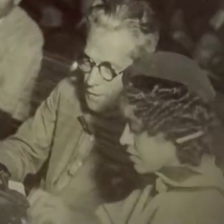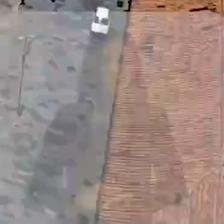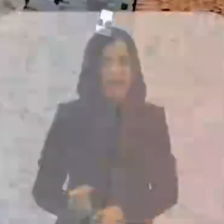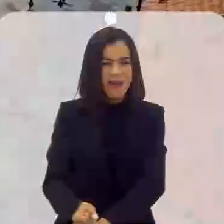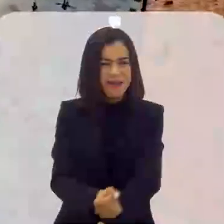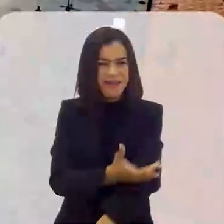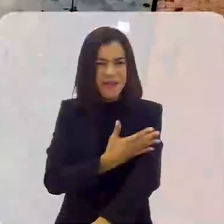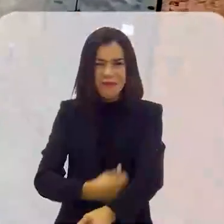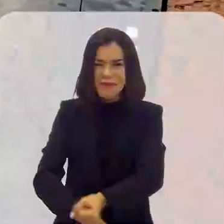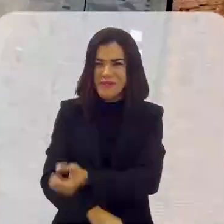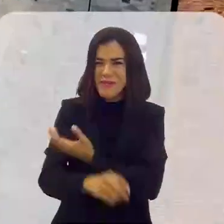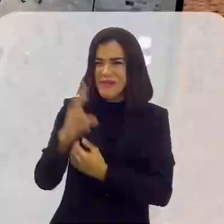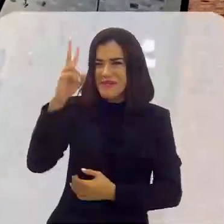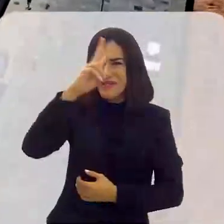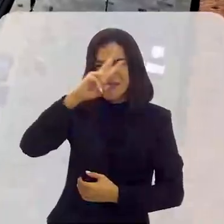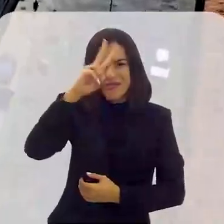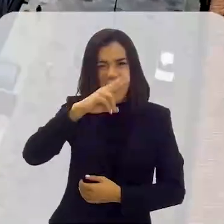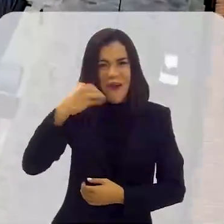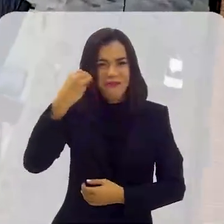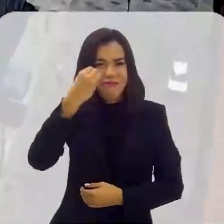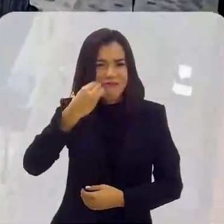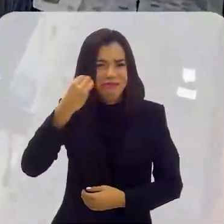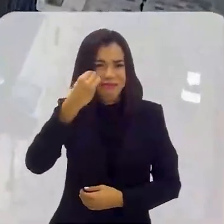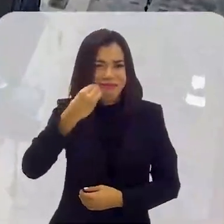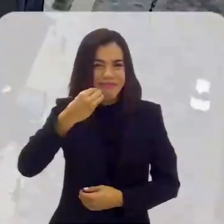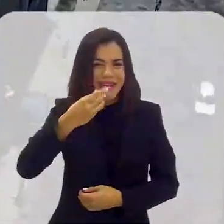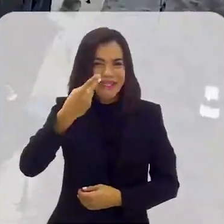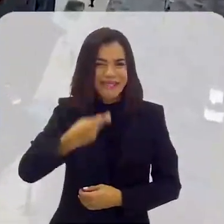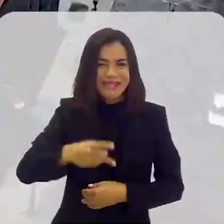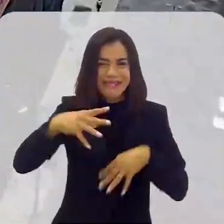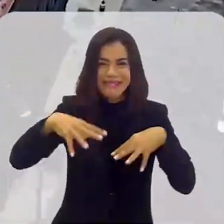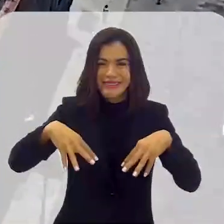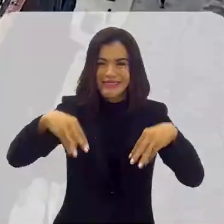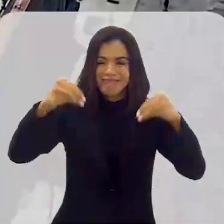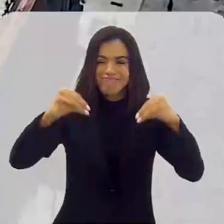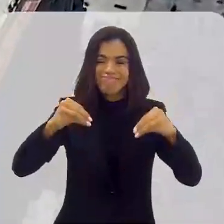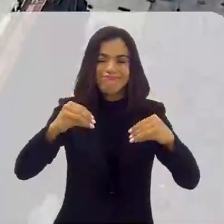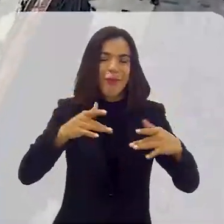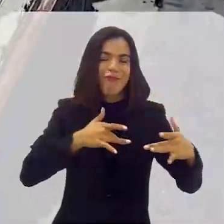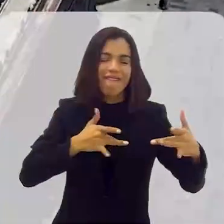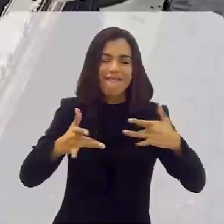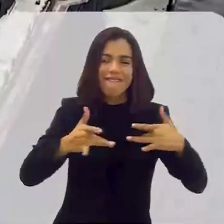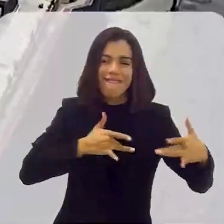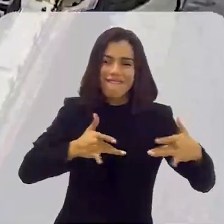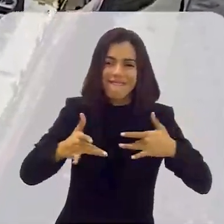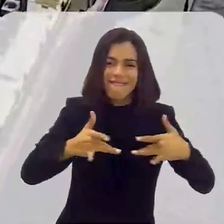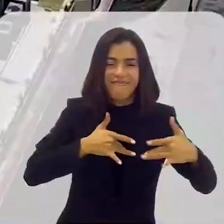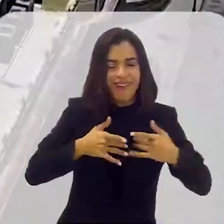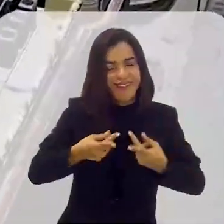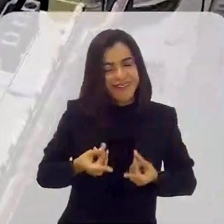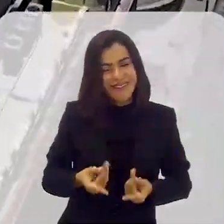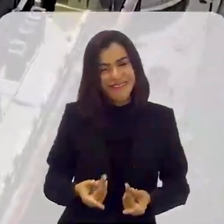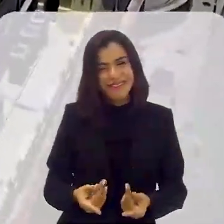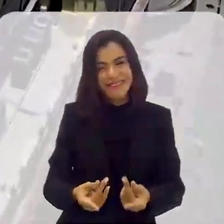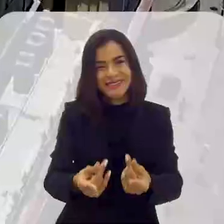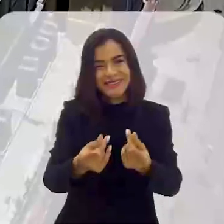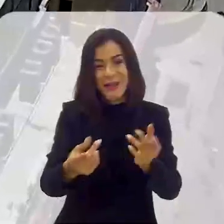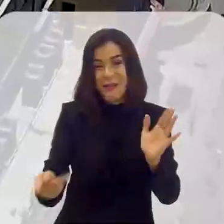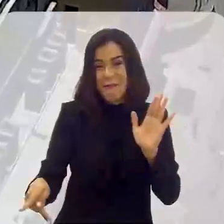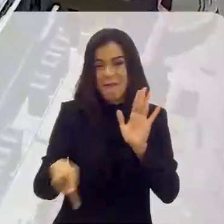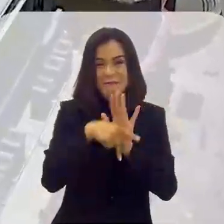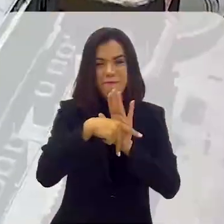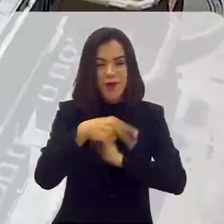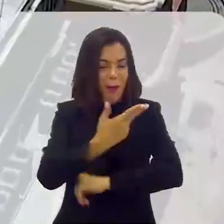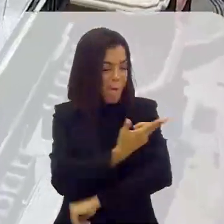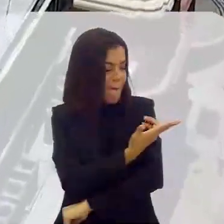As emoções e histórias vivenciadas no parlamento geraram um afeto que precisou ser eternizado